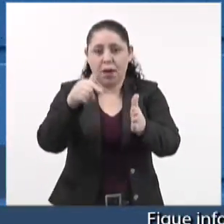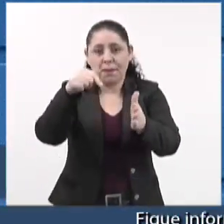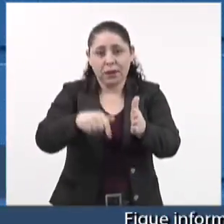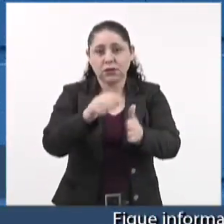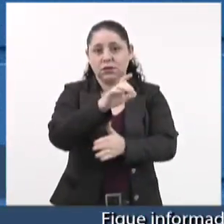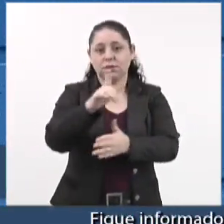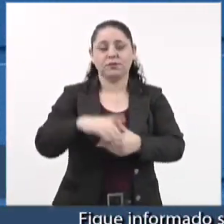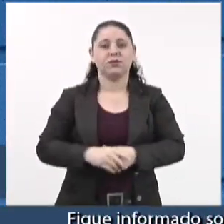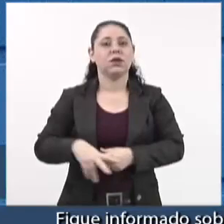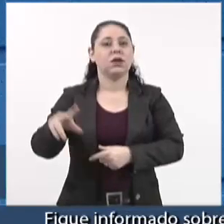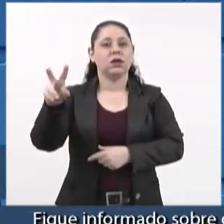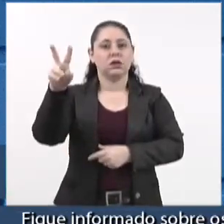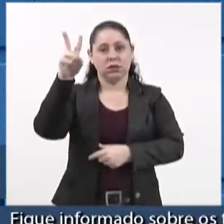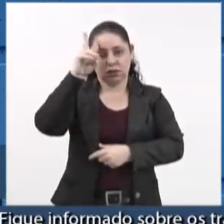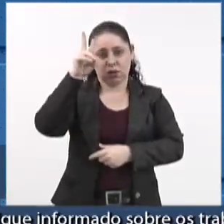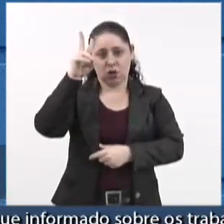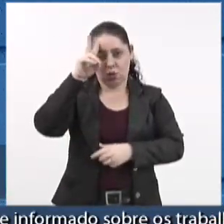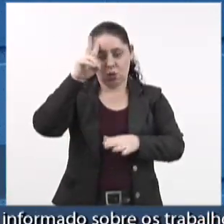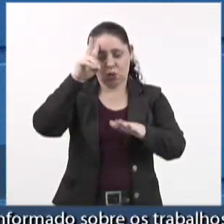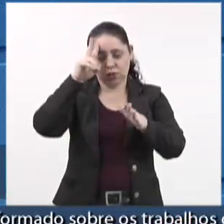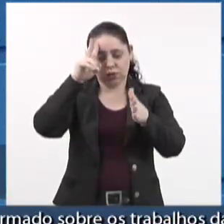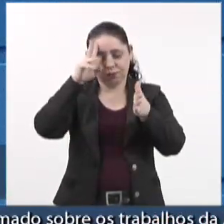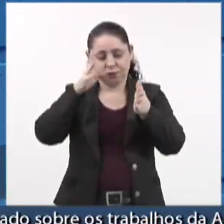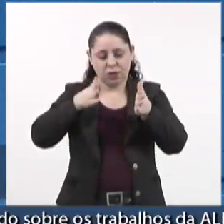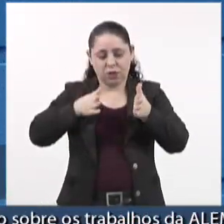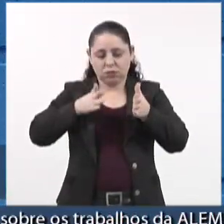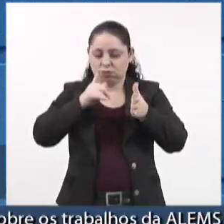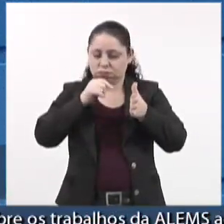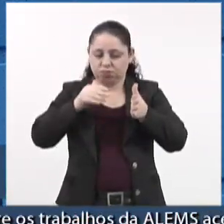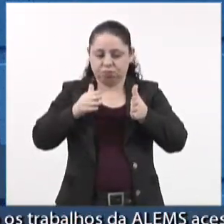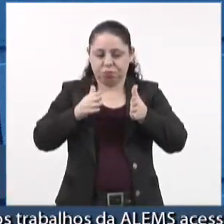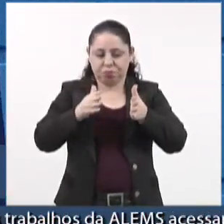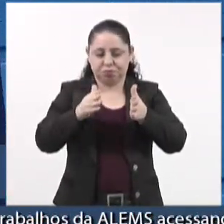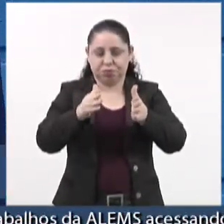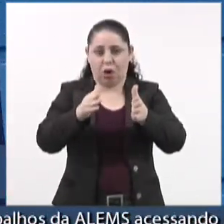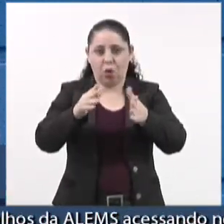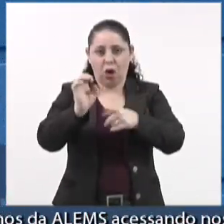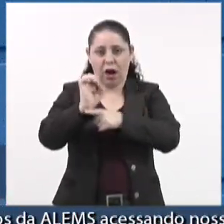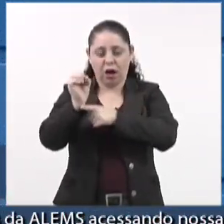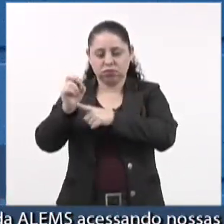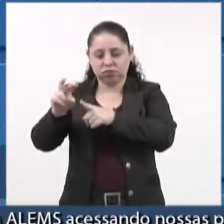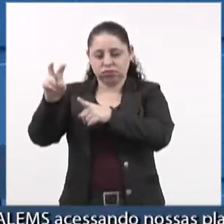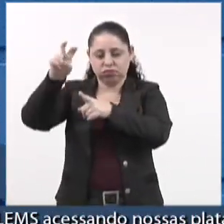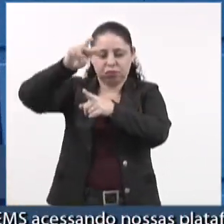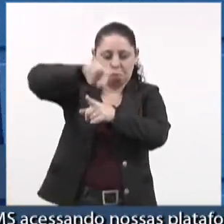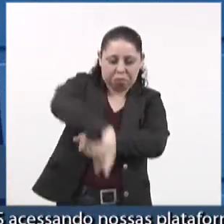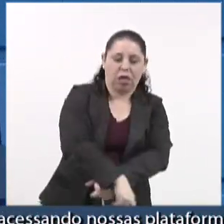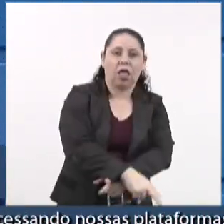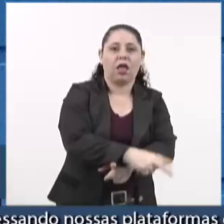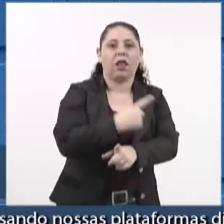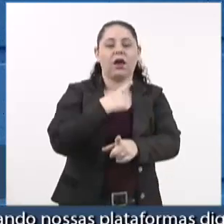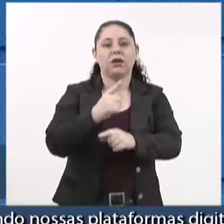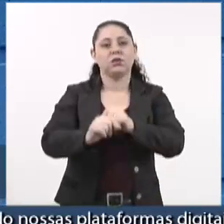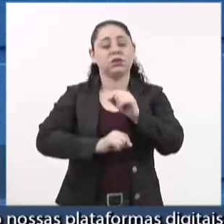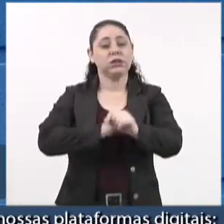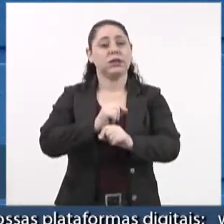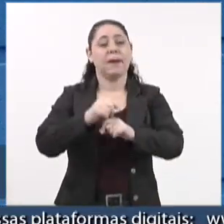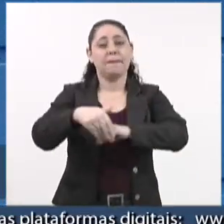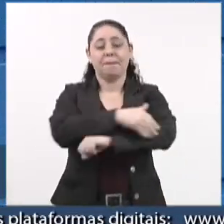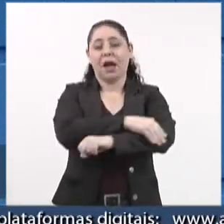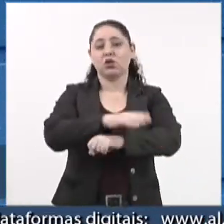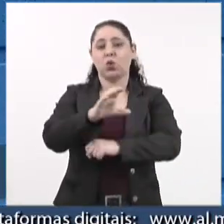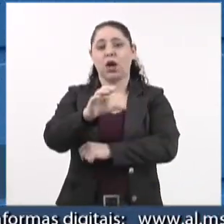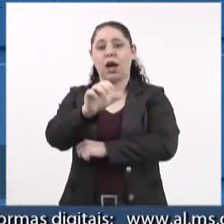segunda-feira, um veículo despencou de cinco metros em um córrego na Avenida Ernesto Geisel, ali no córrego Segredo, na altura do bairro